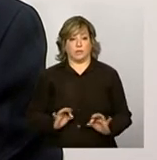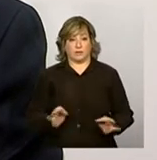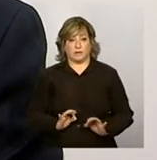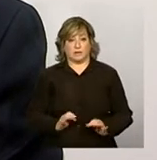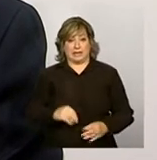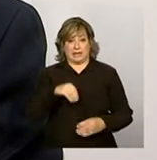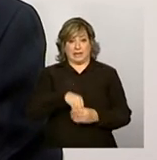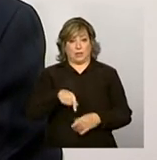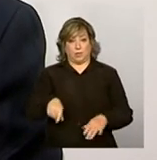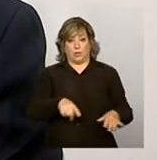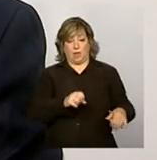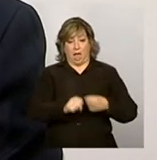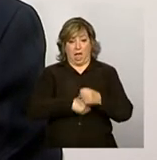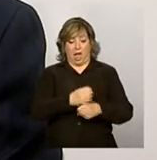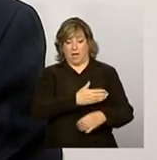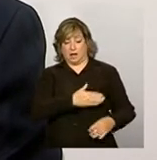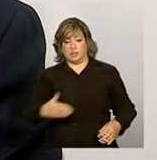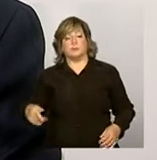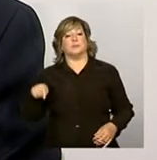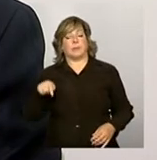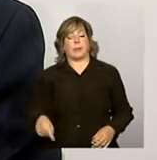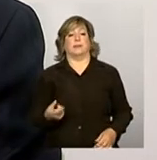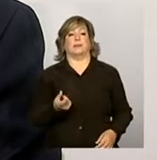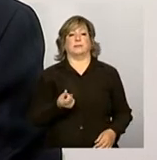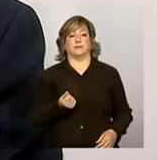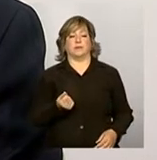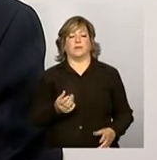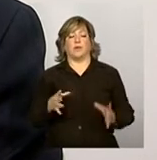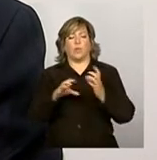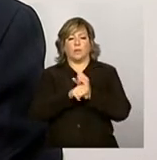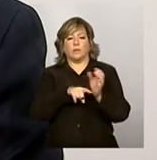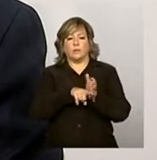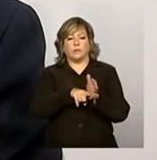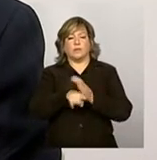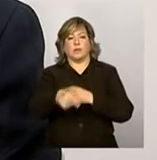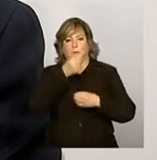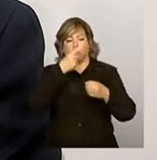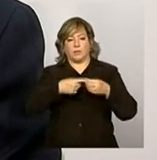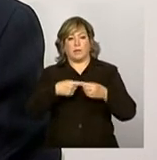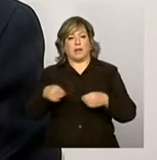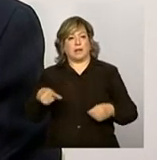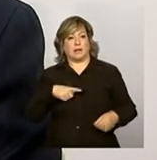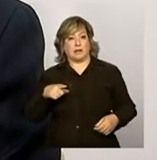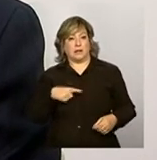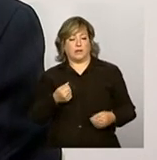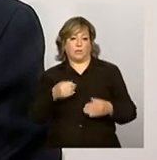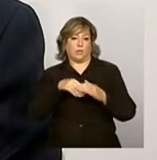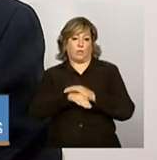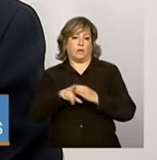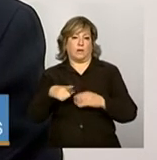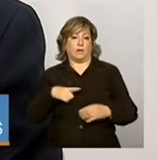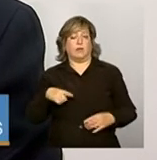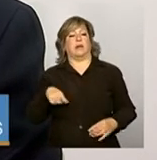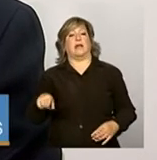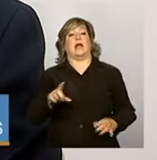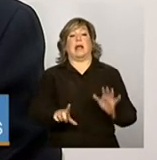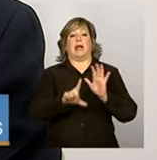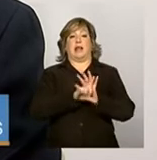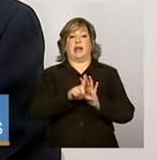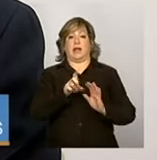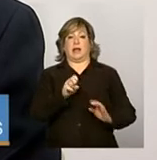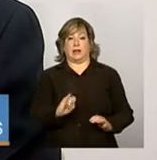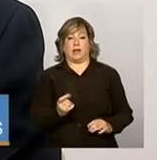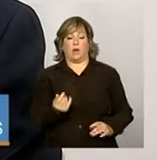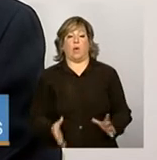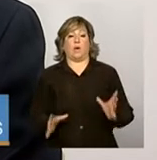exercício, esse recurso, ele, no balanço do município, ele é um superávit financeiro, né? E a legislação orçamentária,